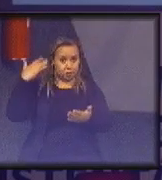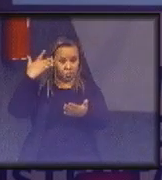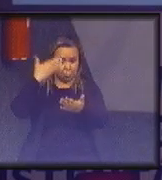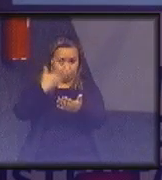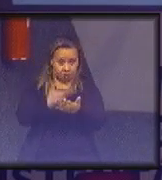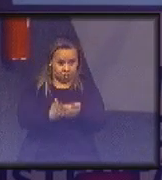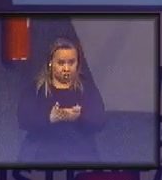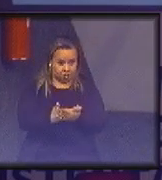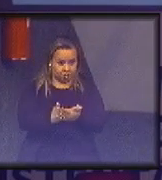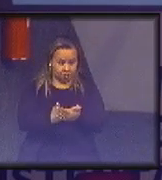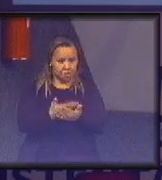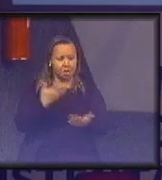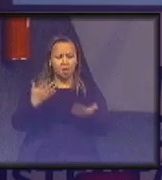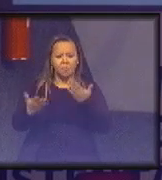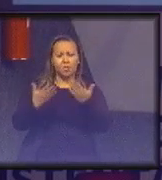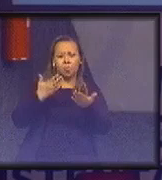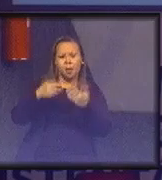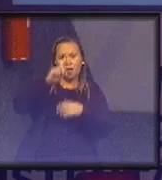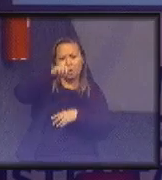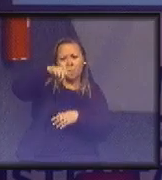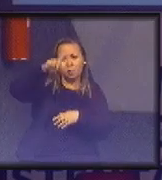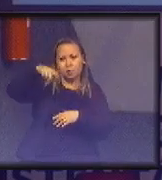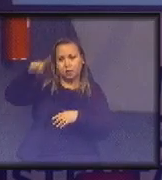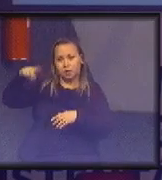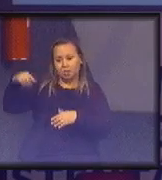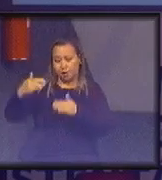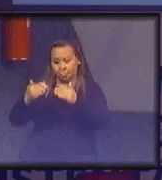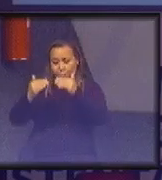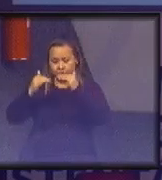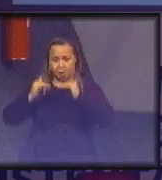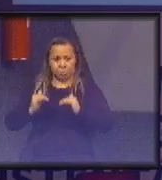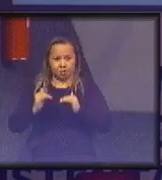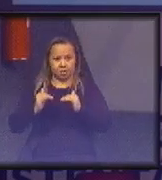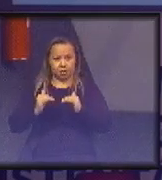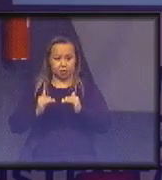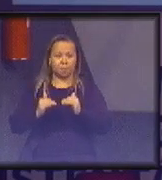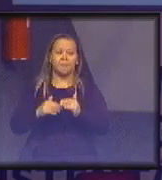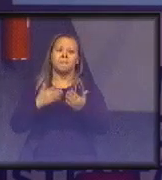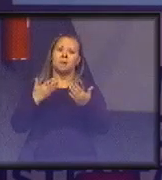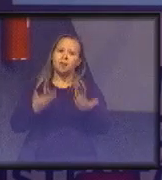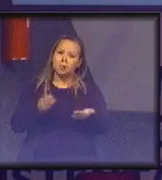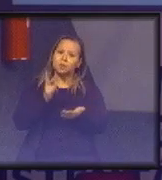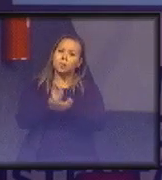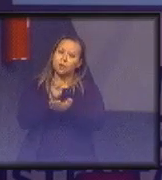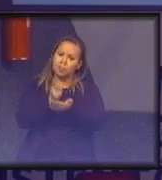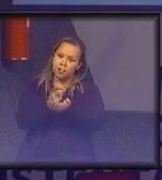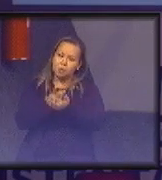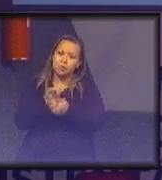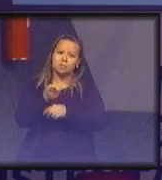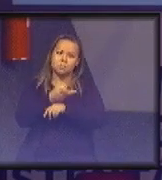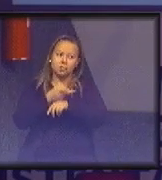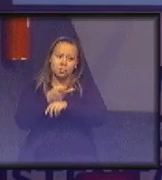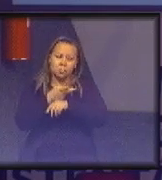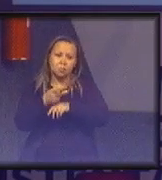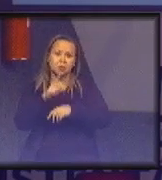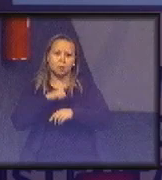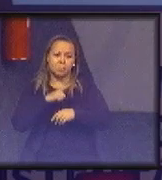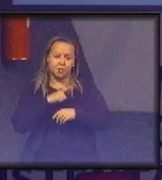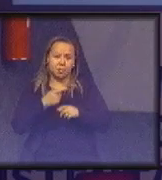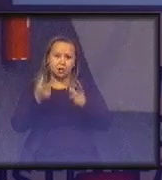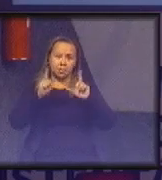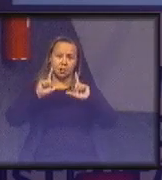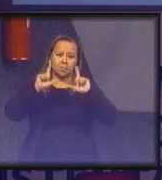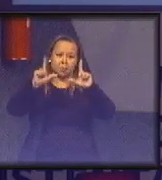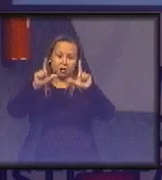e a comparação em gráficos de barra embaixo. Então, a série histórica vai ser sempre do tribunal selecionado. Se tiver selecionado TJ,